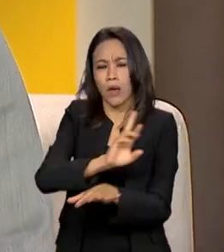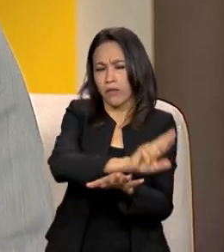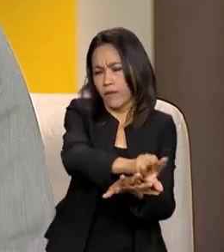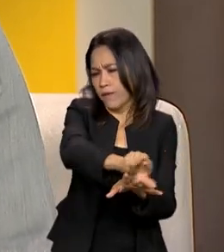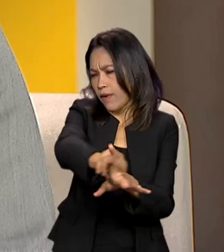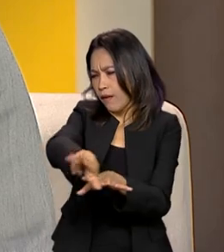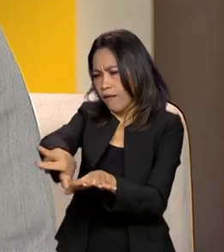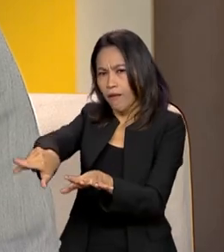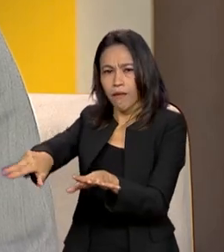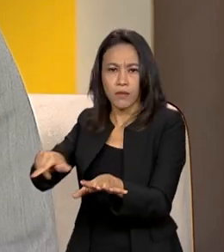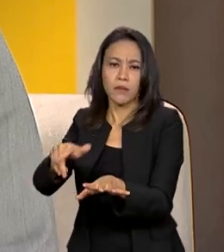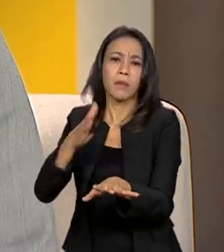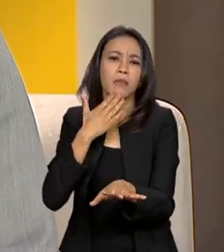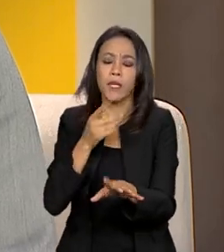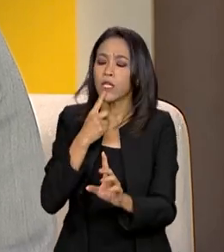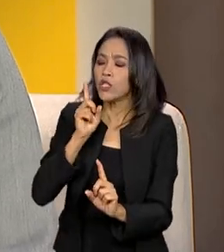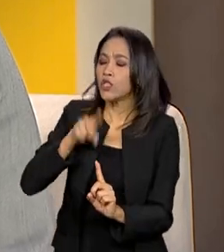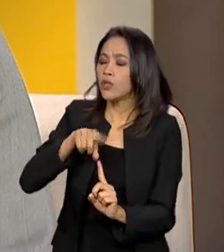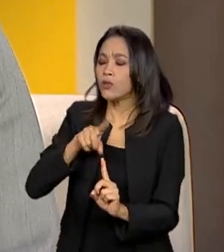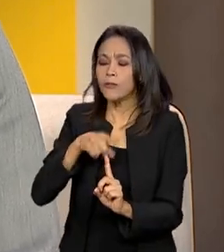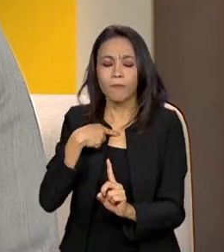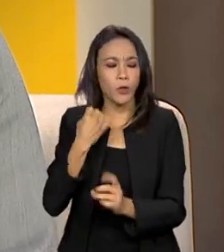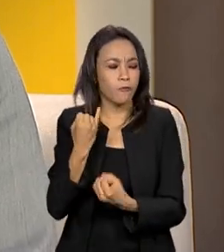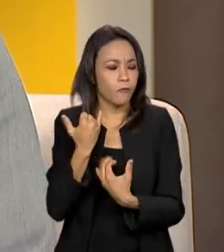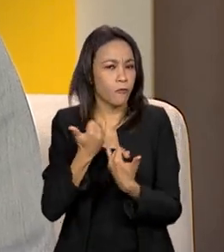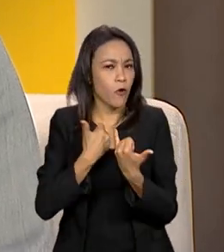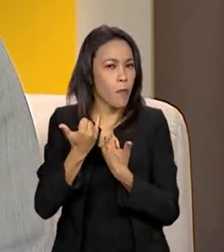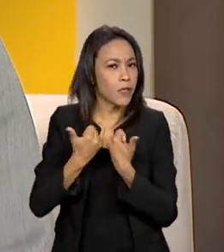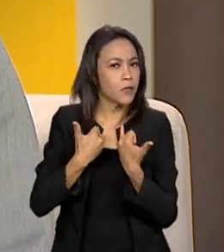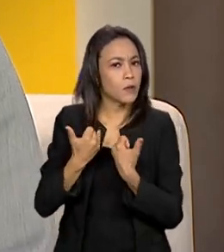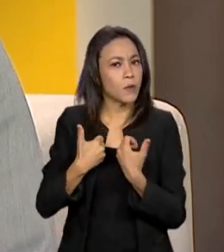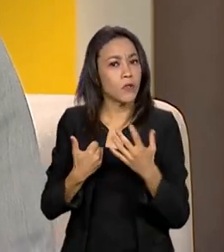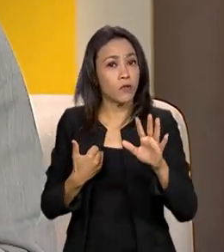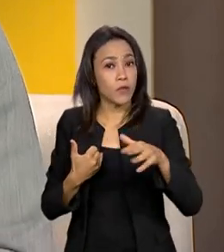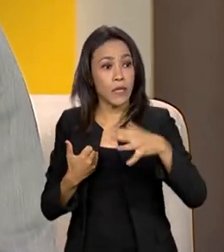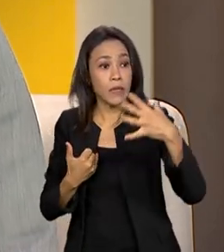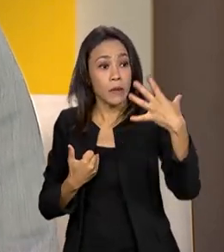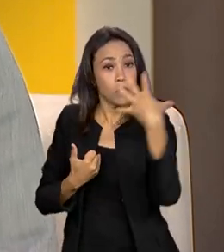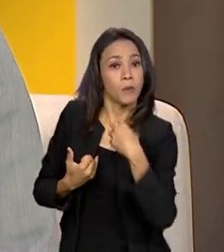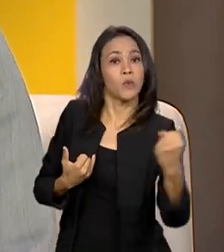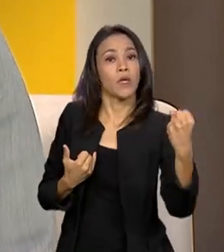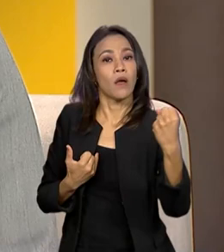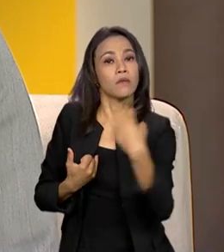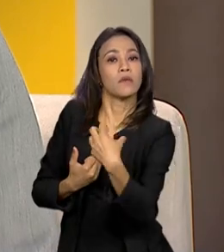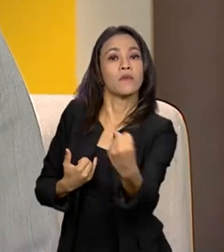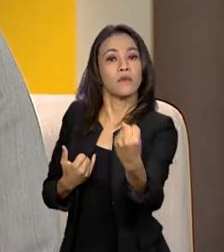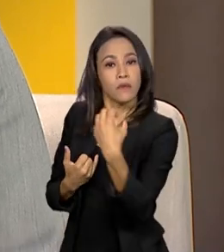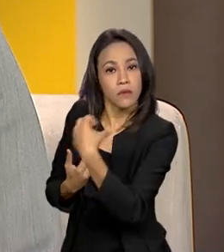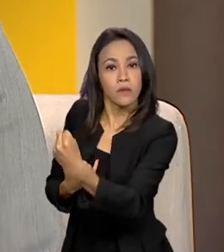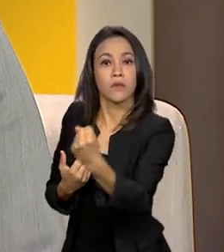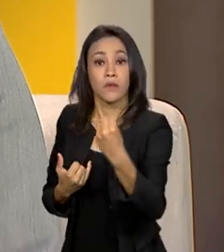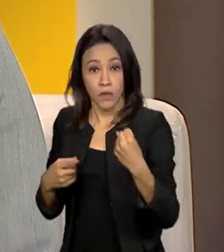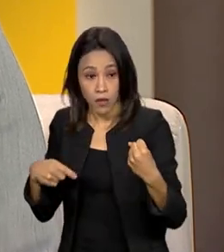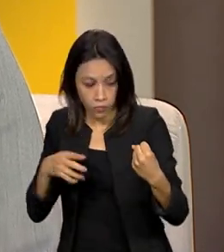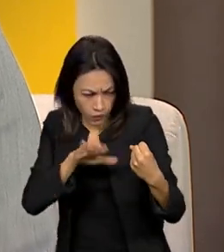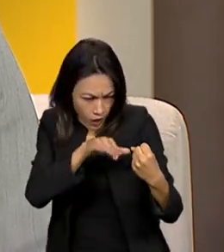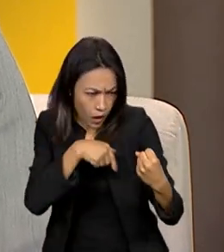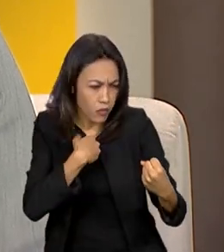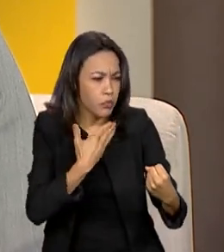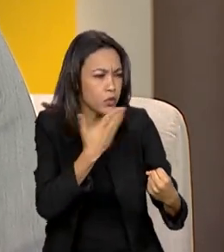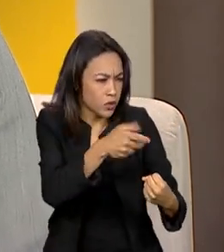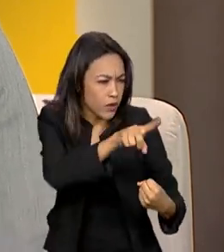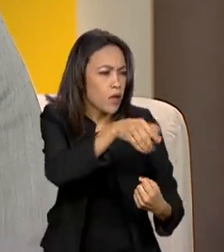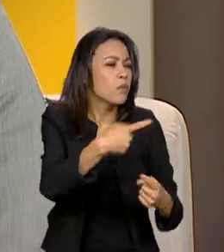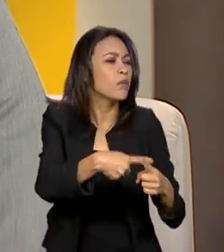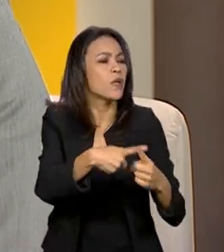ver exatamente que tipo de informação foi solicitada por cada órgão desse. Ele pode pedir informações sobre esse uso, ele pode